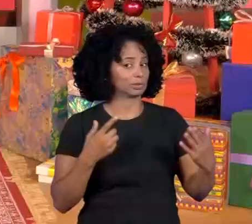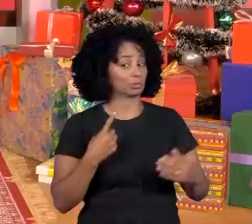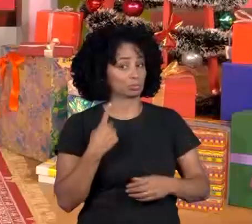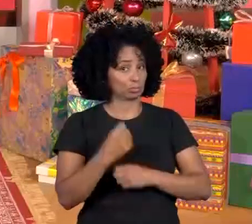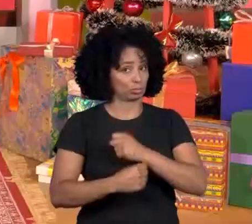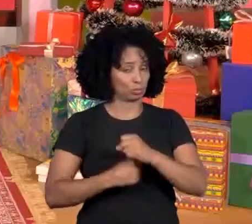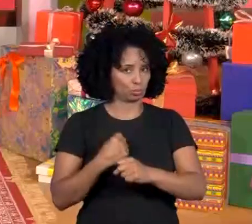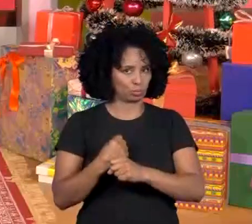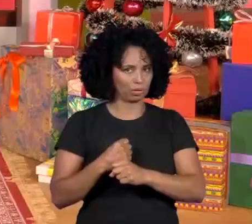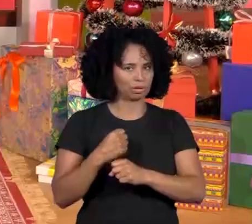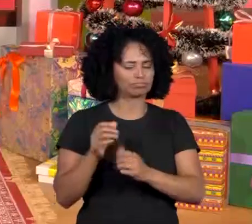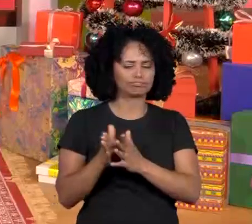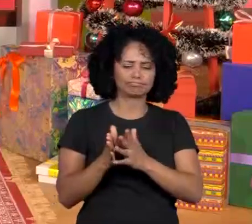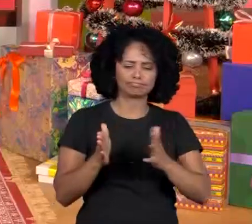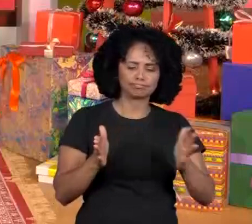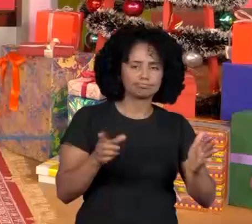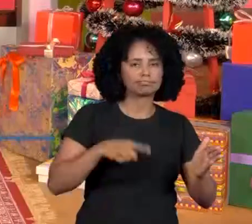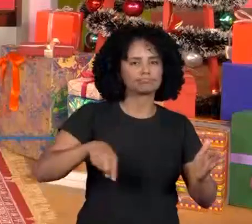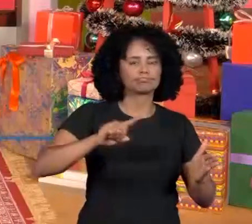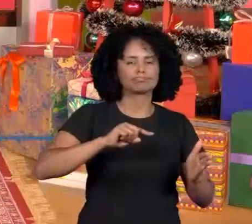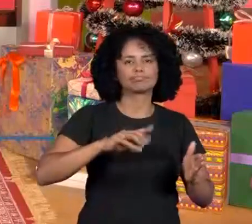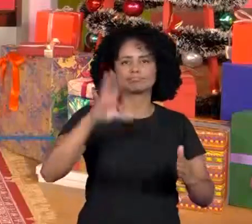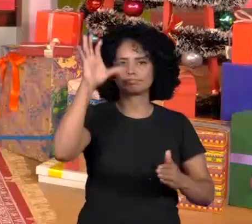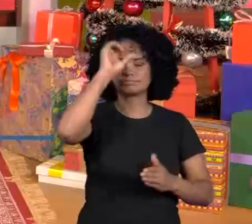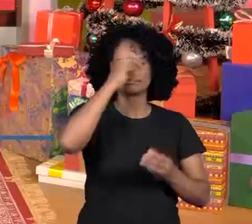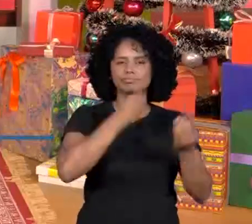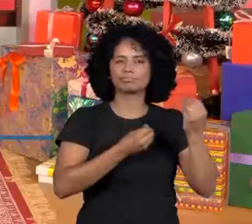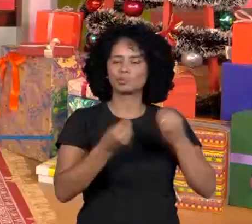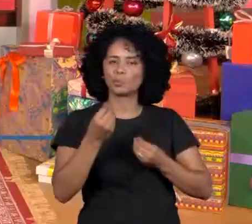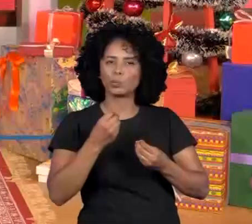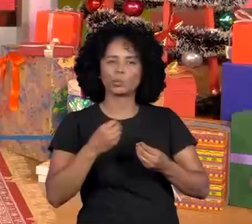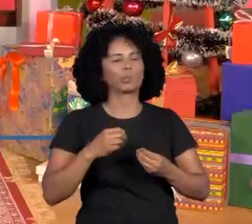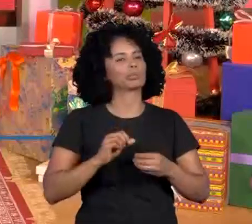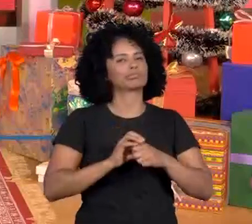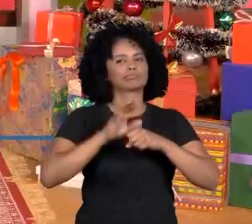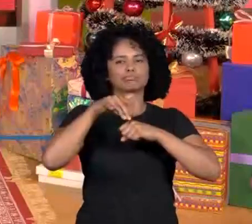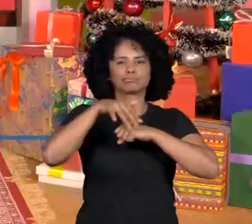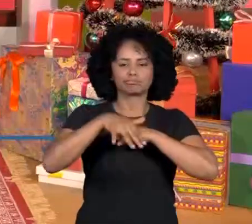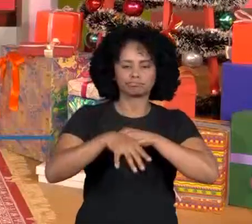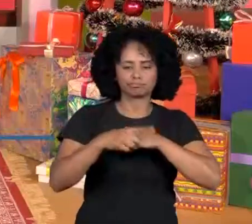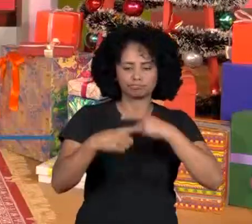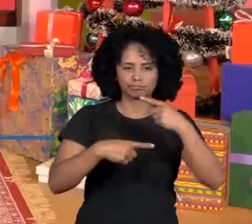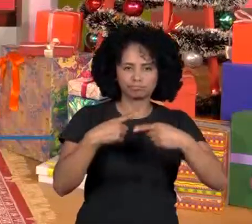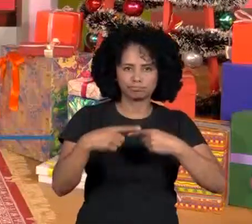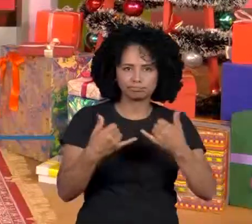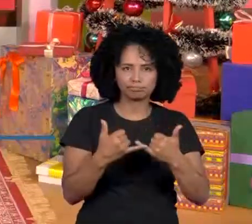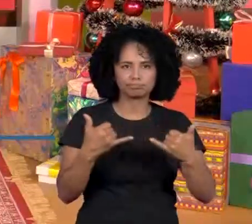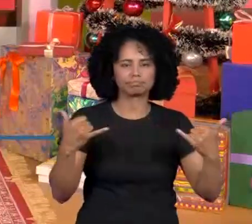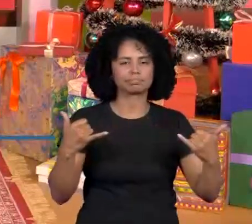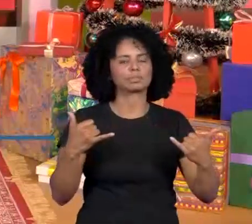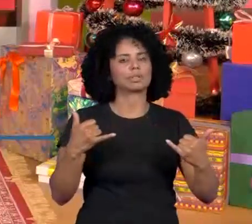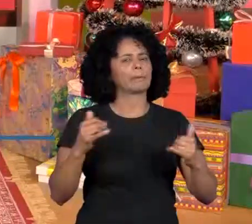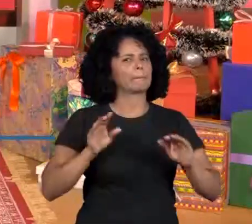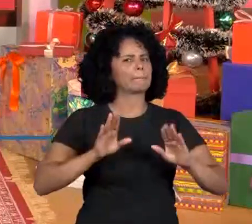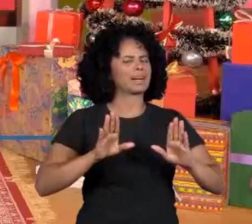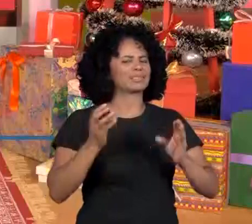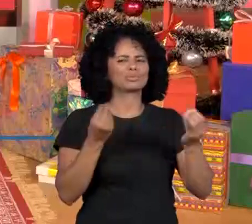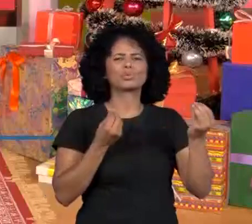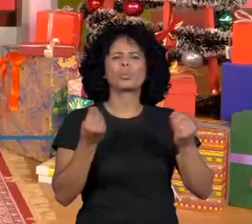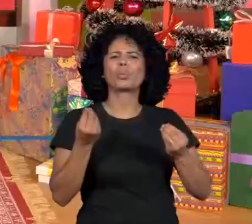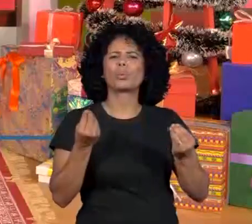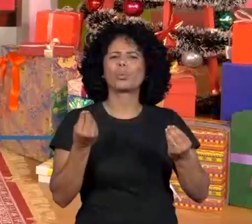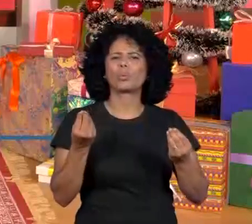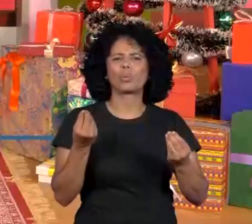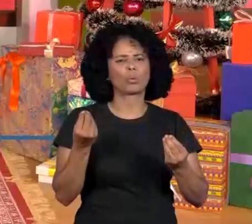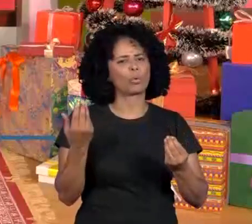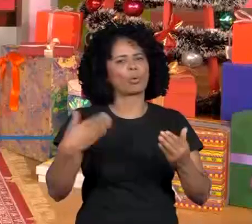bastante sobre fontes de energia, recursos naturais, como a energia chega à